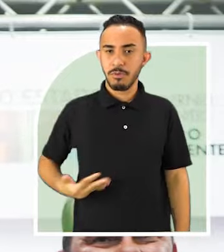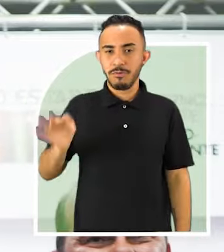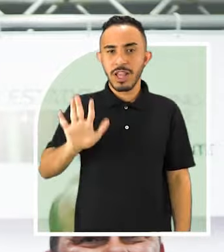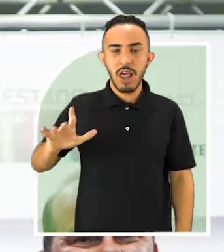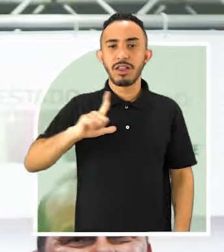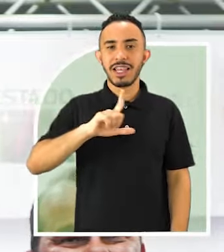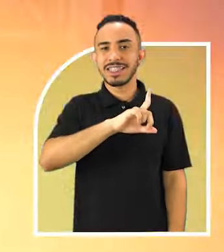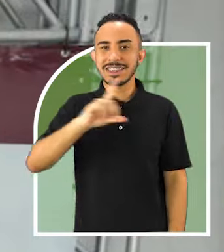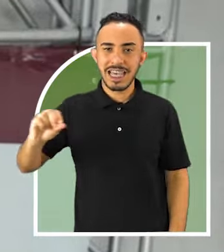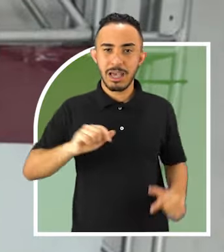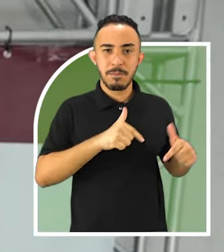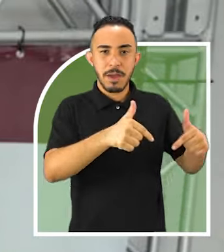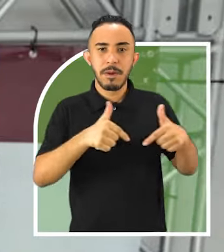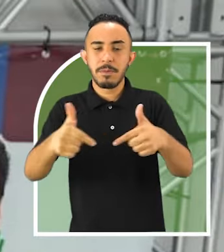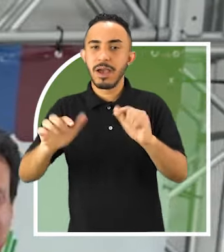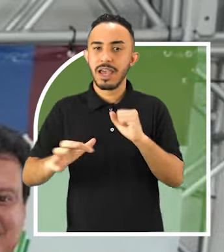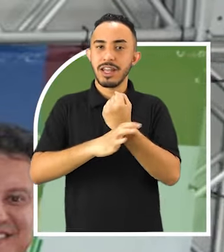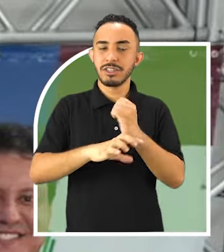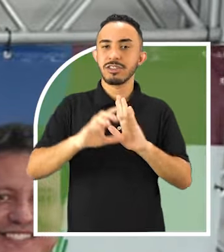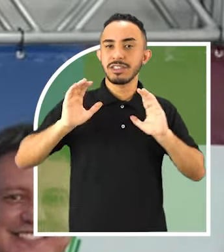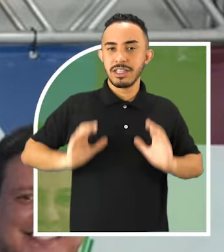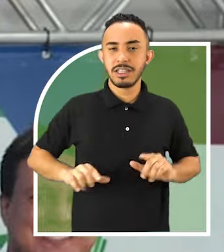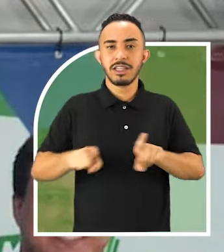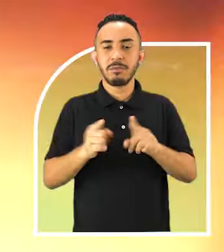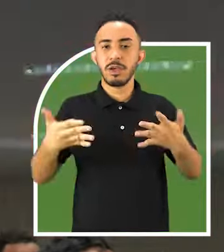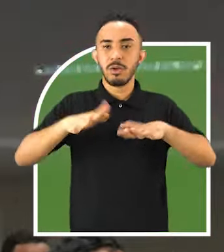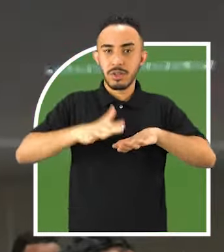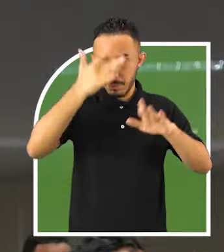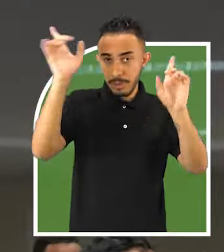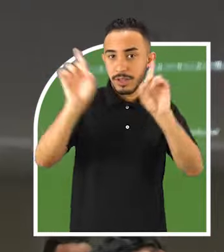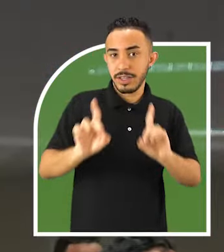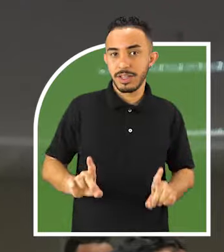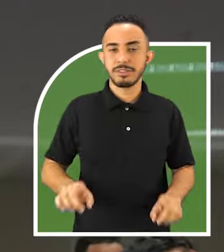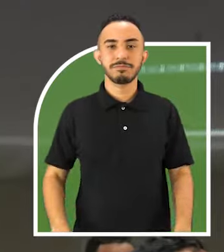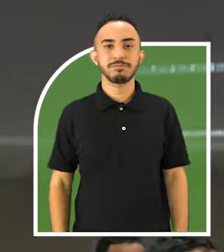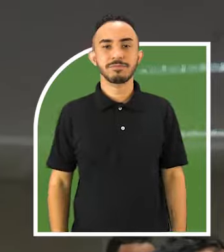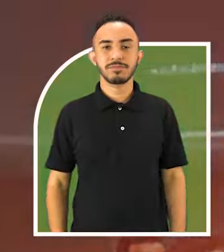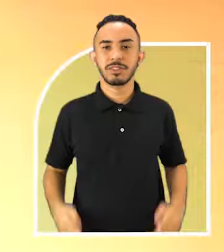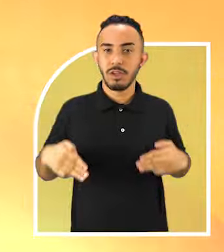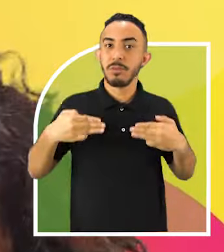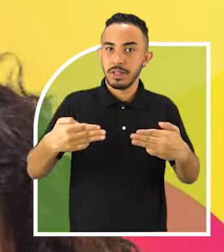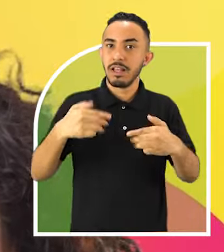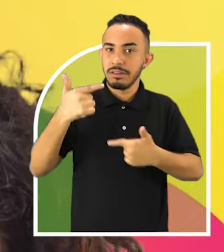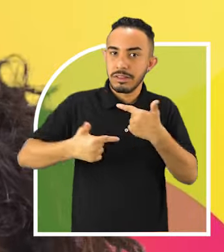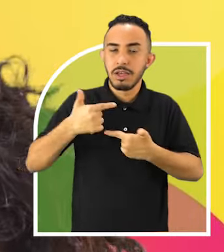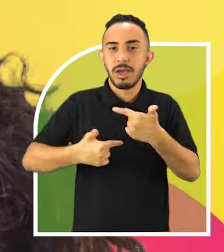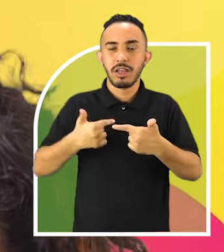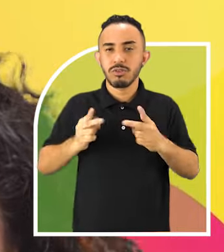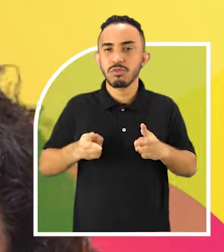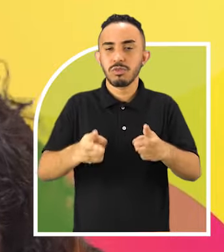federal com cerca de 100 ações para garantir a cidadania e inclusão das pessoas com deficiência. E o MDHC segue